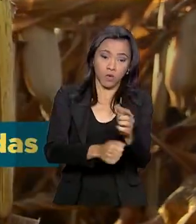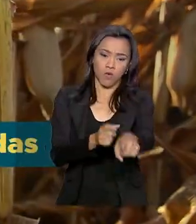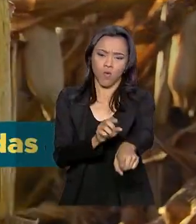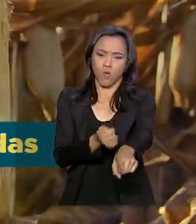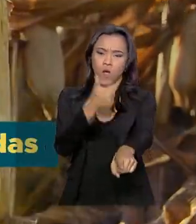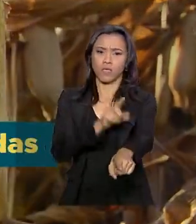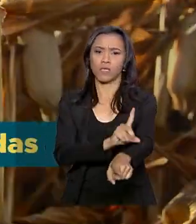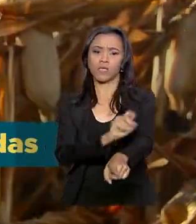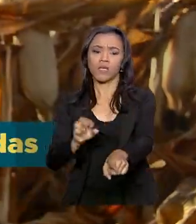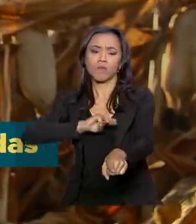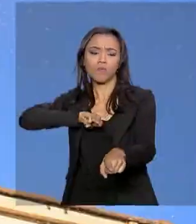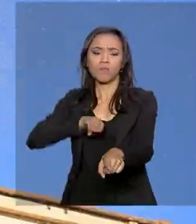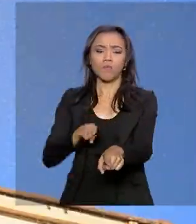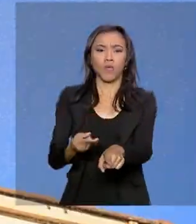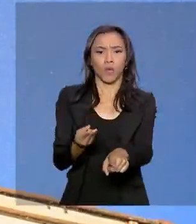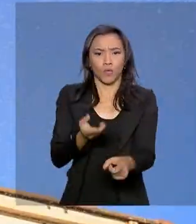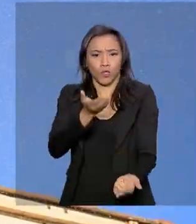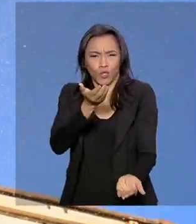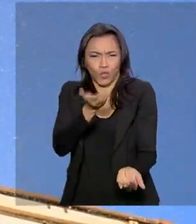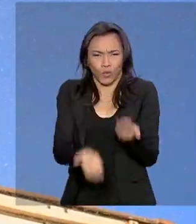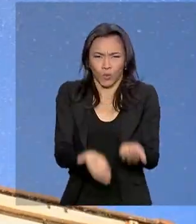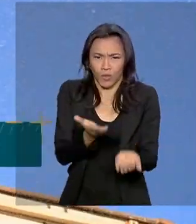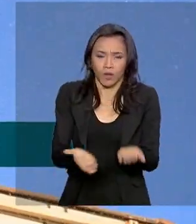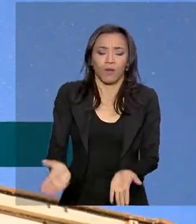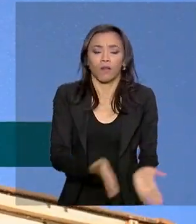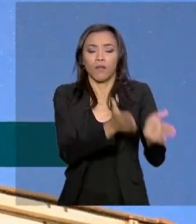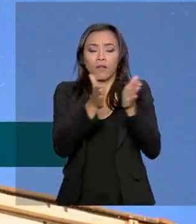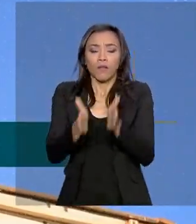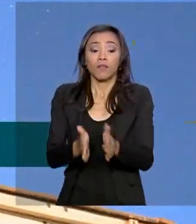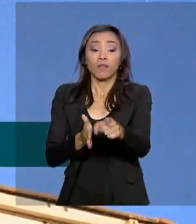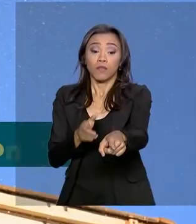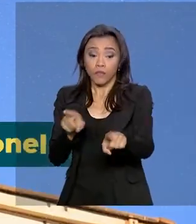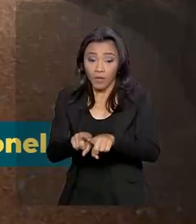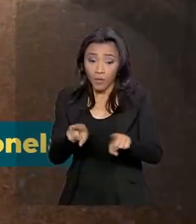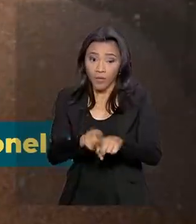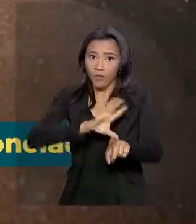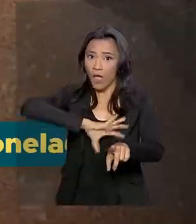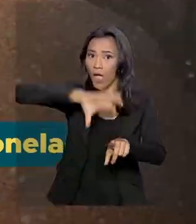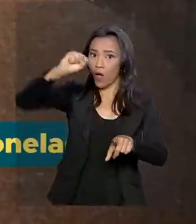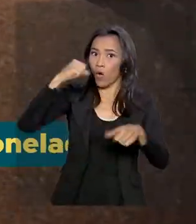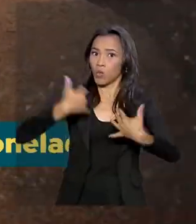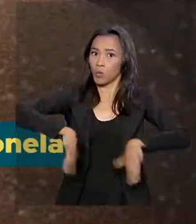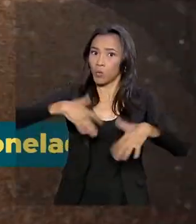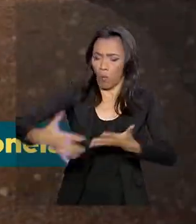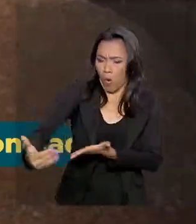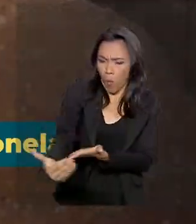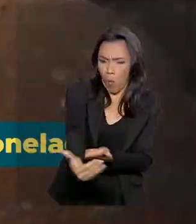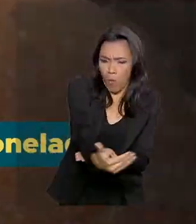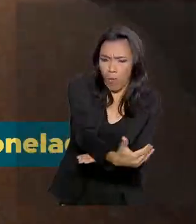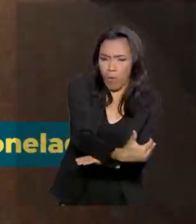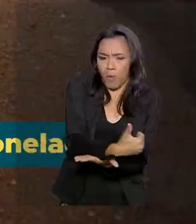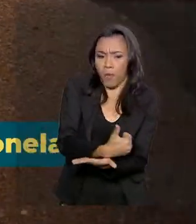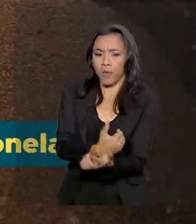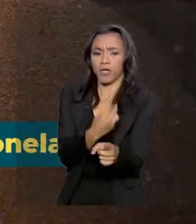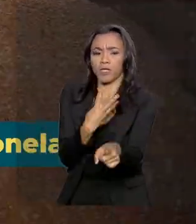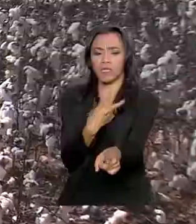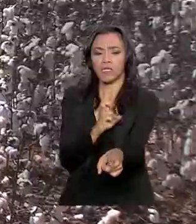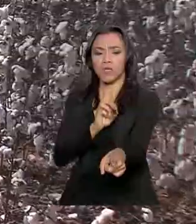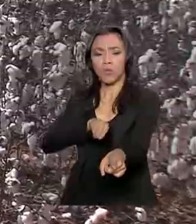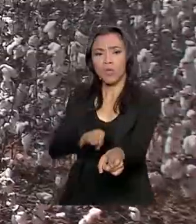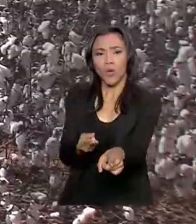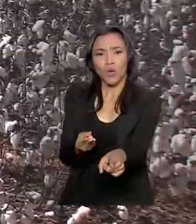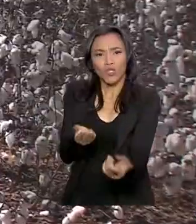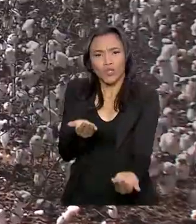100 milhões de toneladas. A exportação do grão também deve ser recorde e chegar a 35 milhões de toneladas.